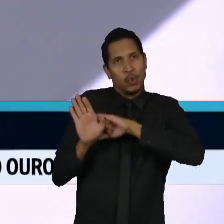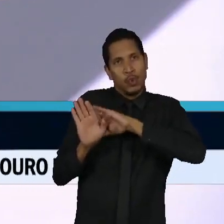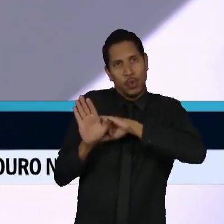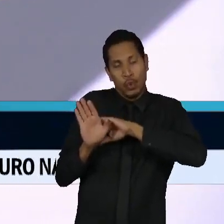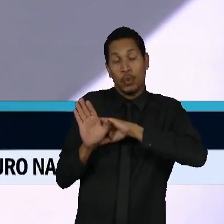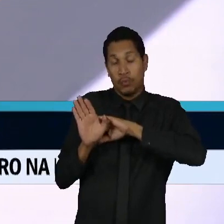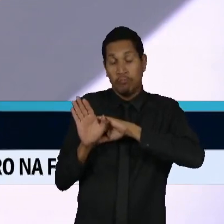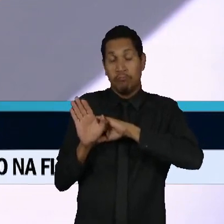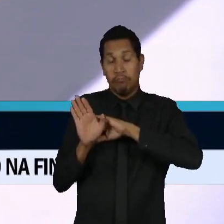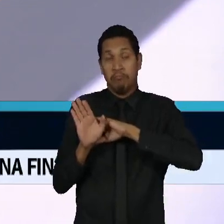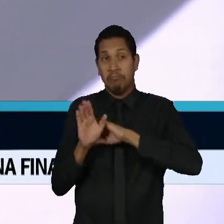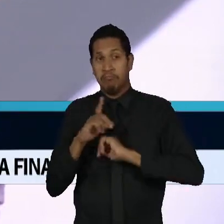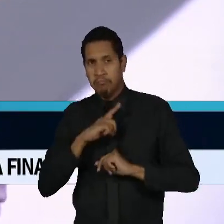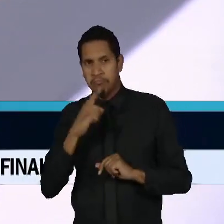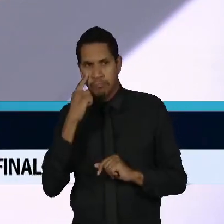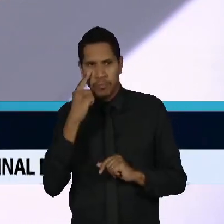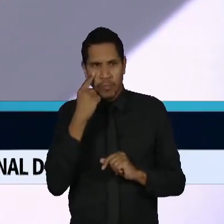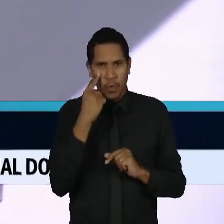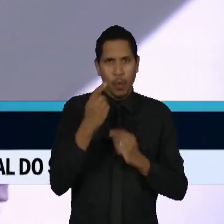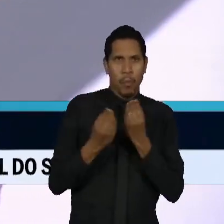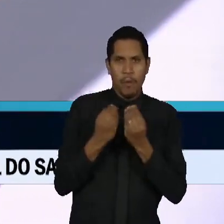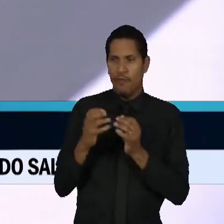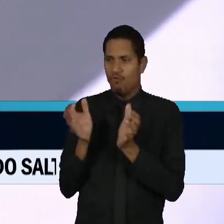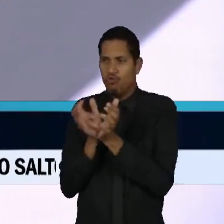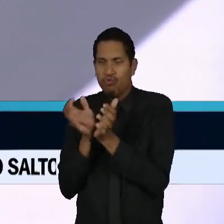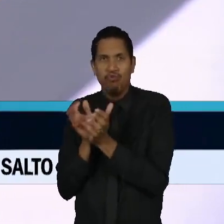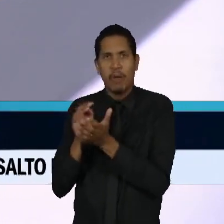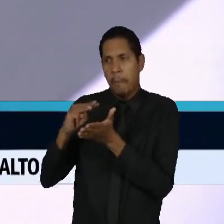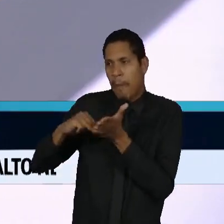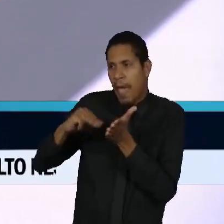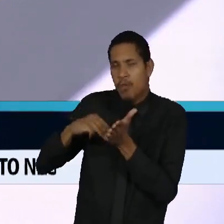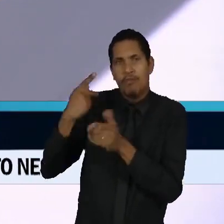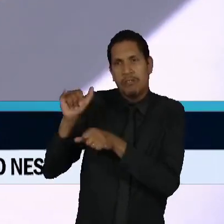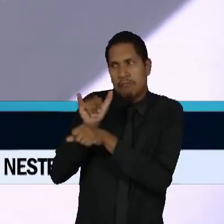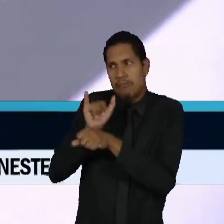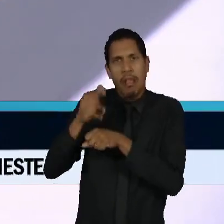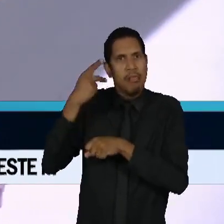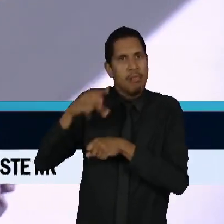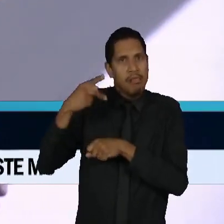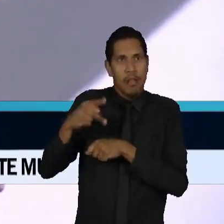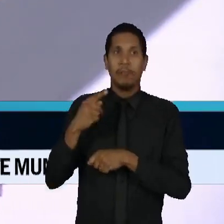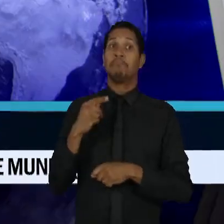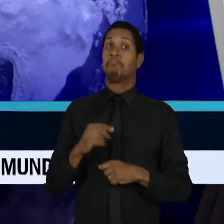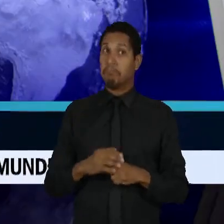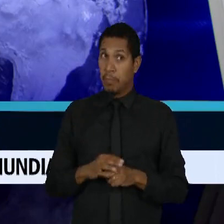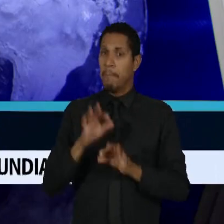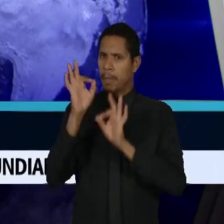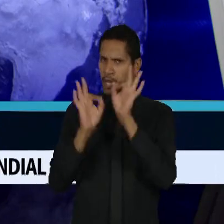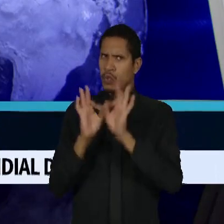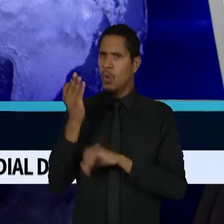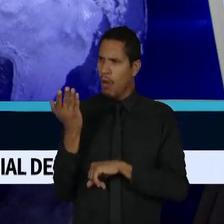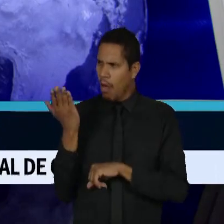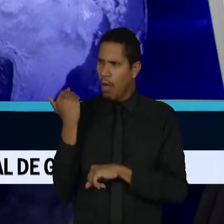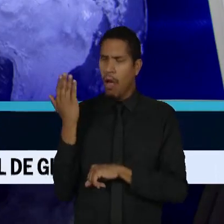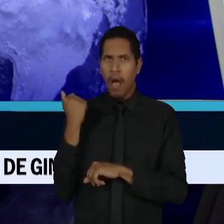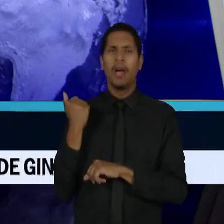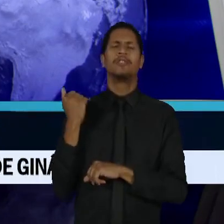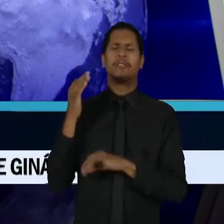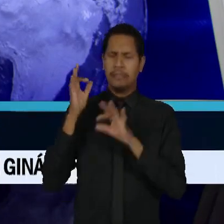essa, pela estrutura, pela forma, foi uma ação planejada e